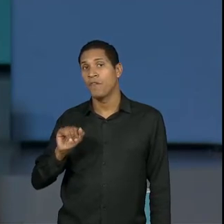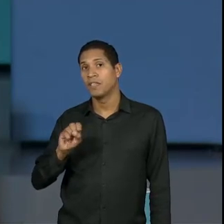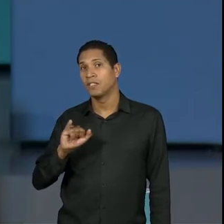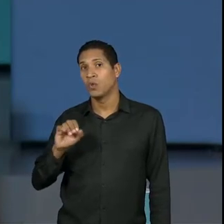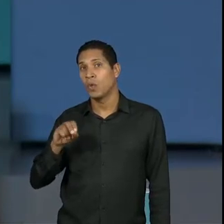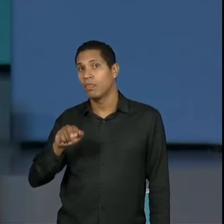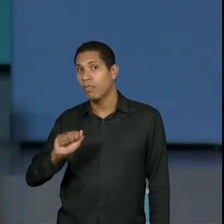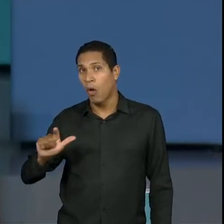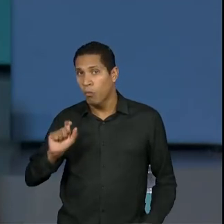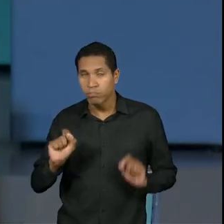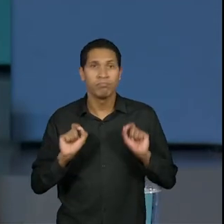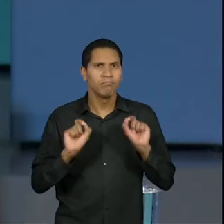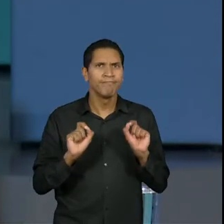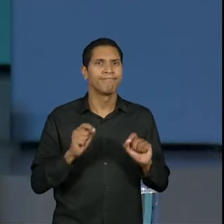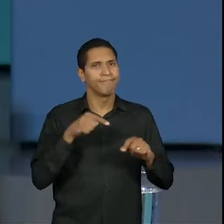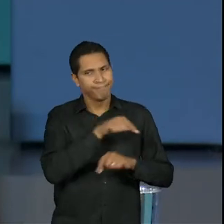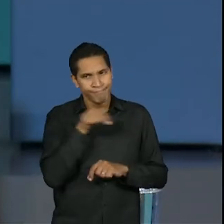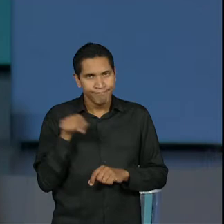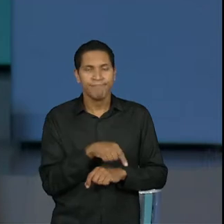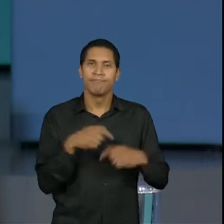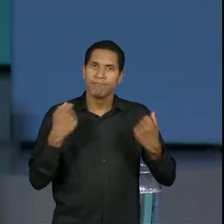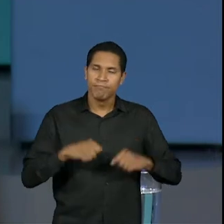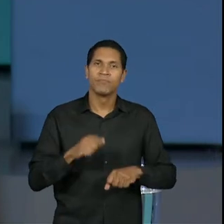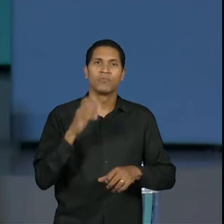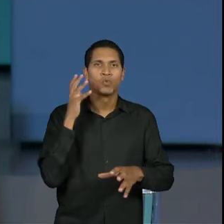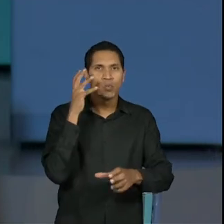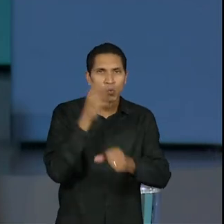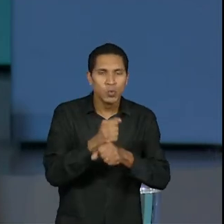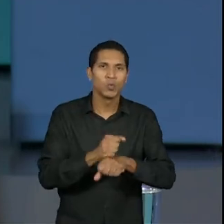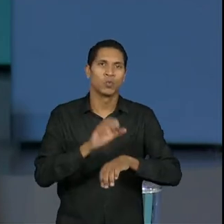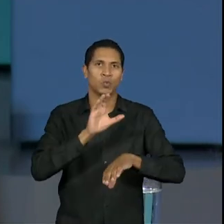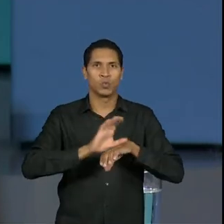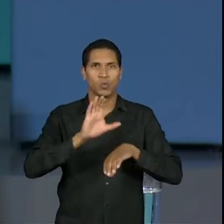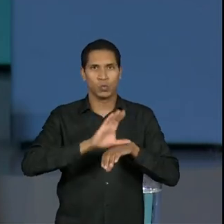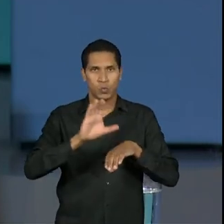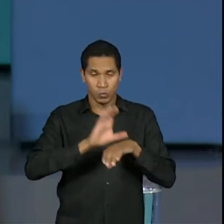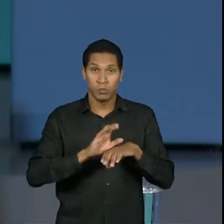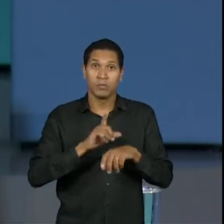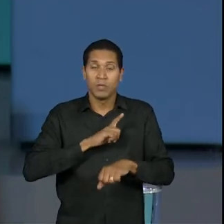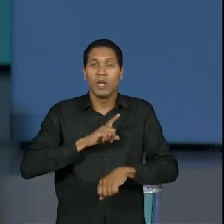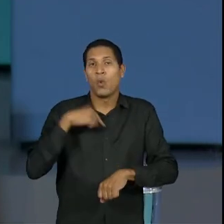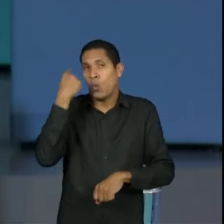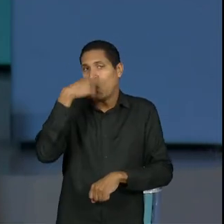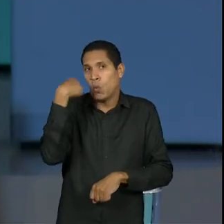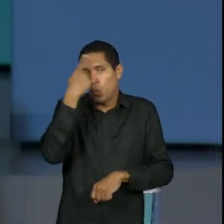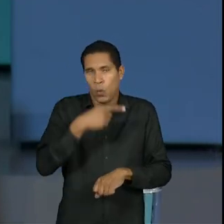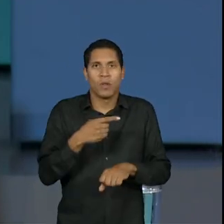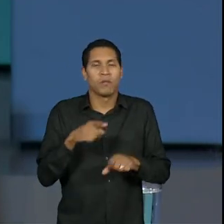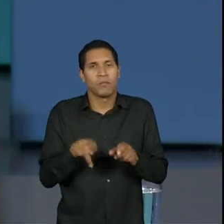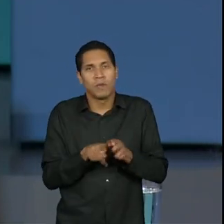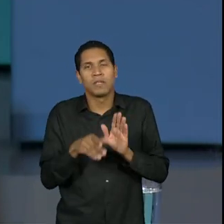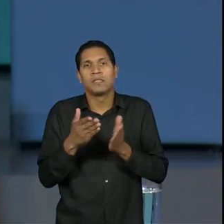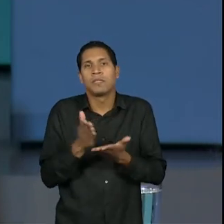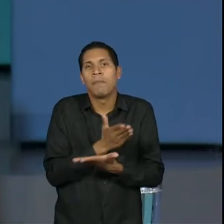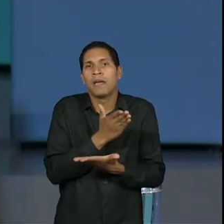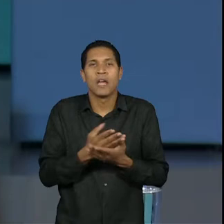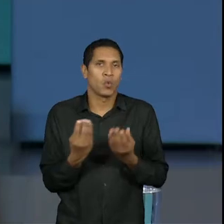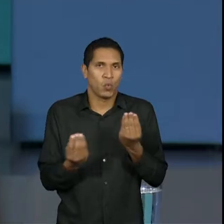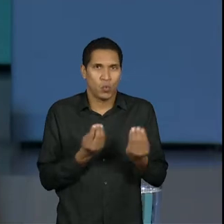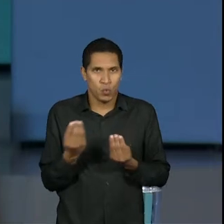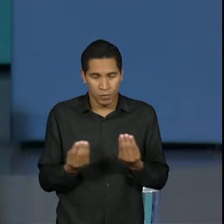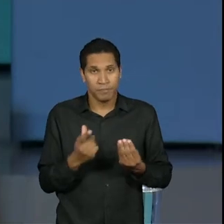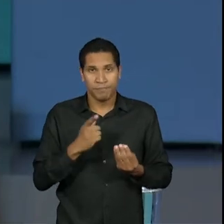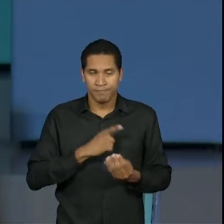Então, para você se formar, você tem uma carga horária que ela é distribuída de que forma? Ela é distribuída com